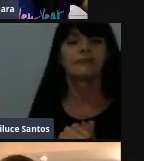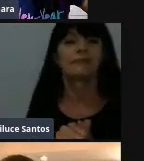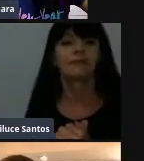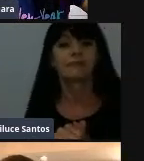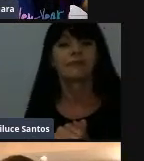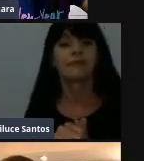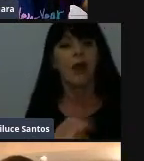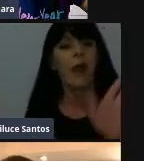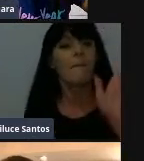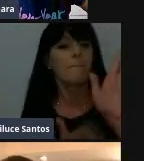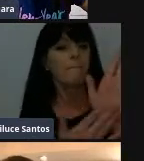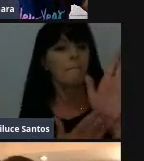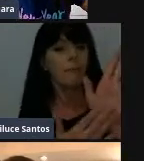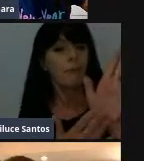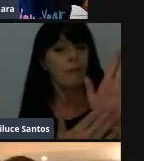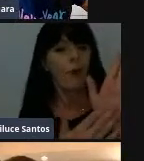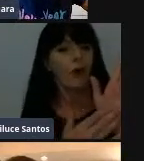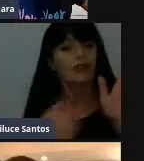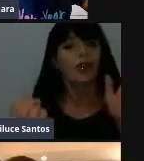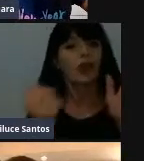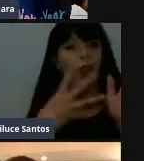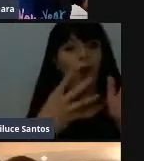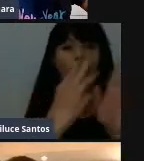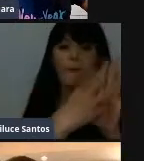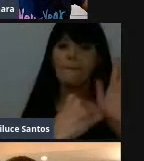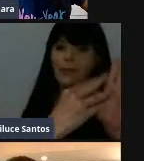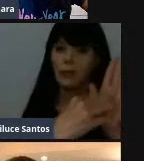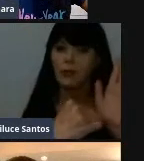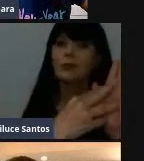Propomos novas metodologias.